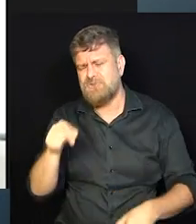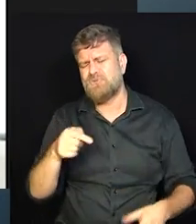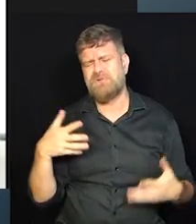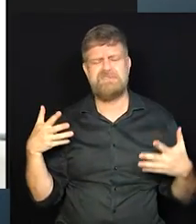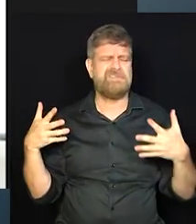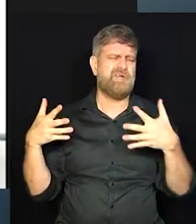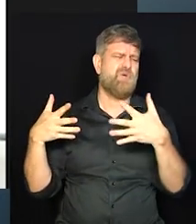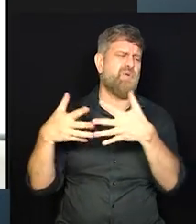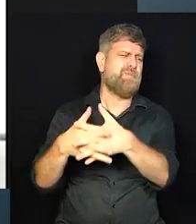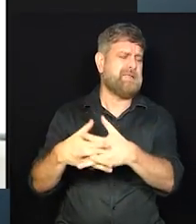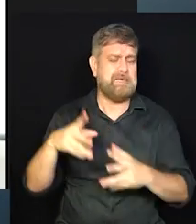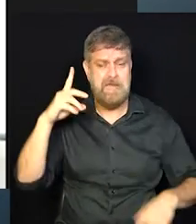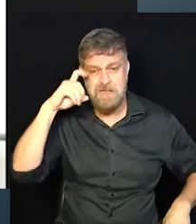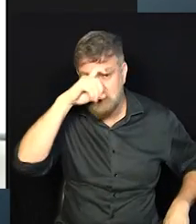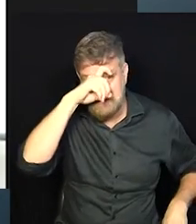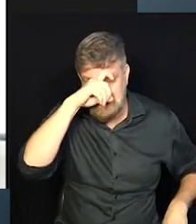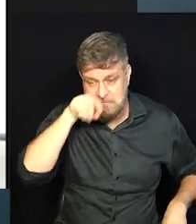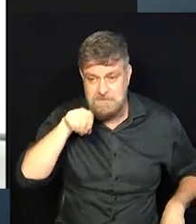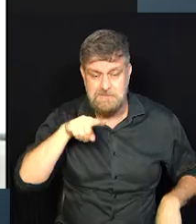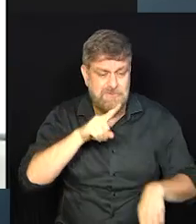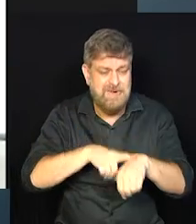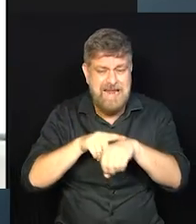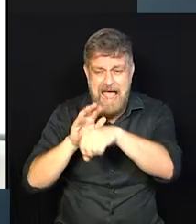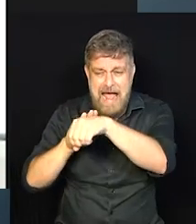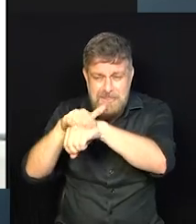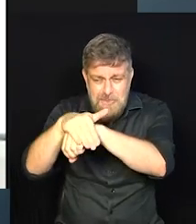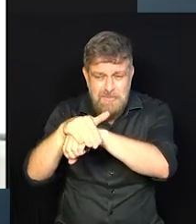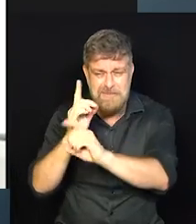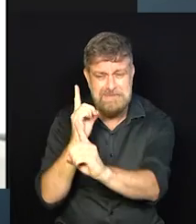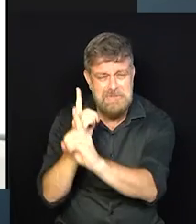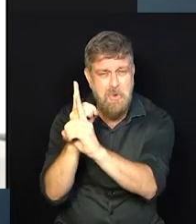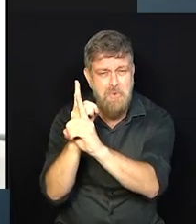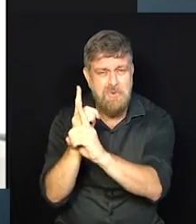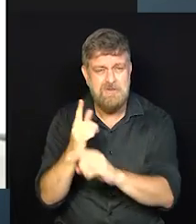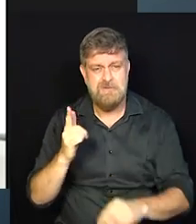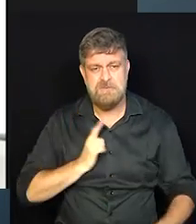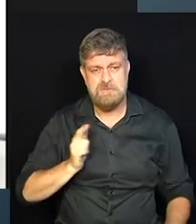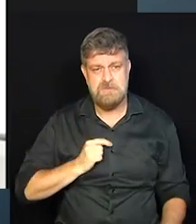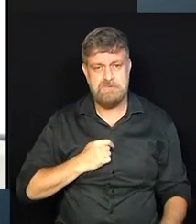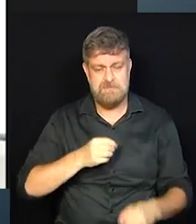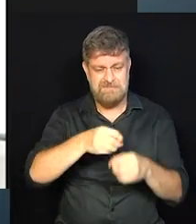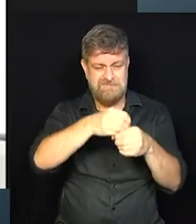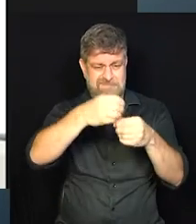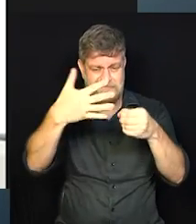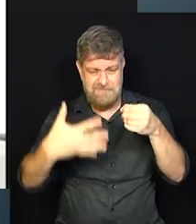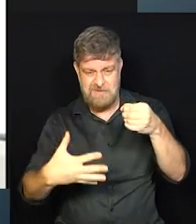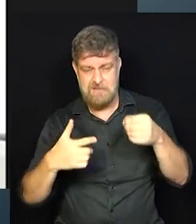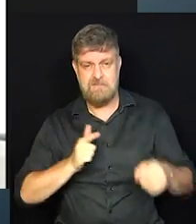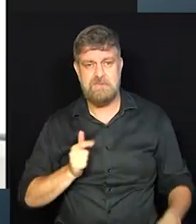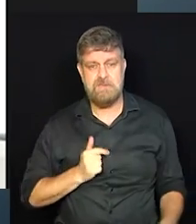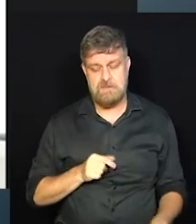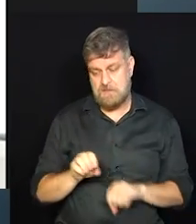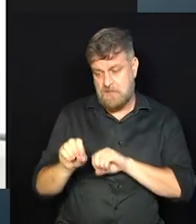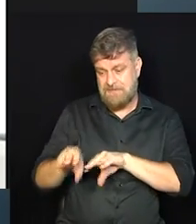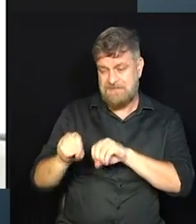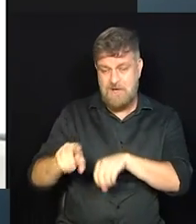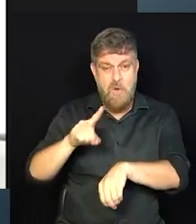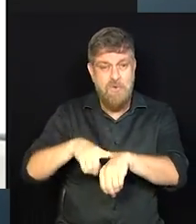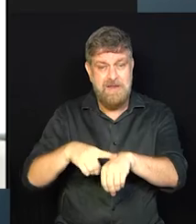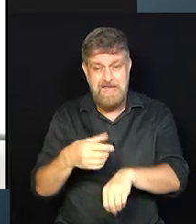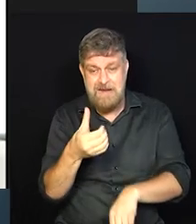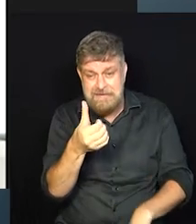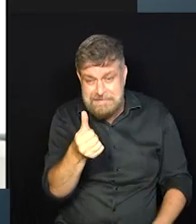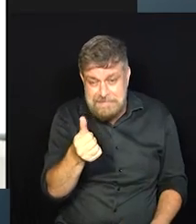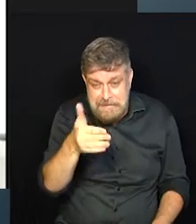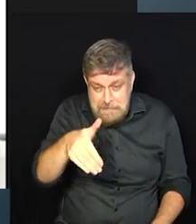difícil, os eventos eram à noite, os conteúdos, assim, vamos fazer uma aula às seis